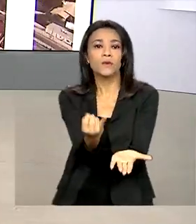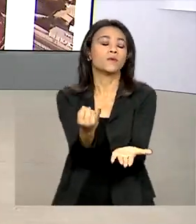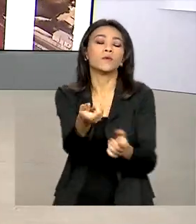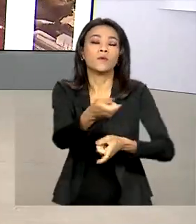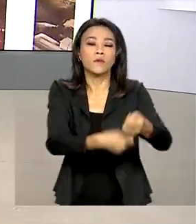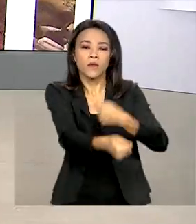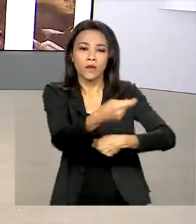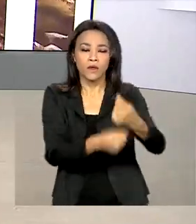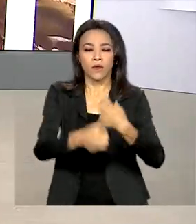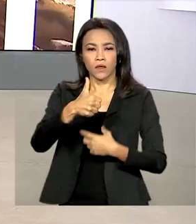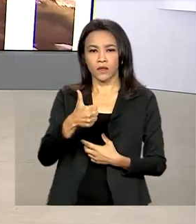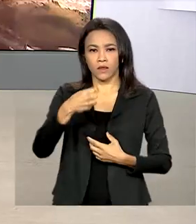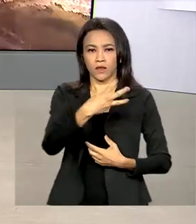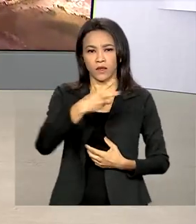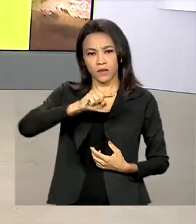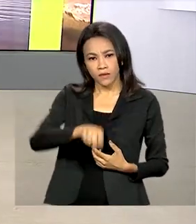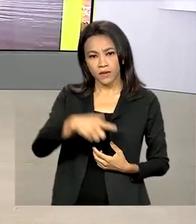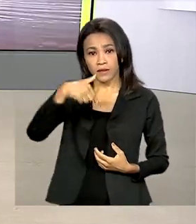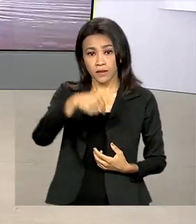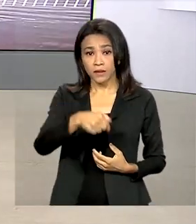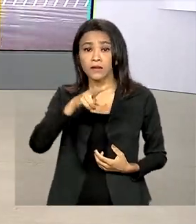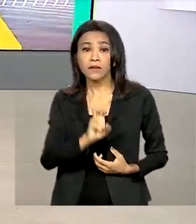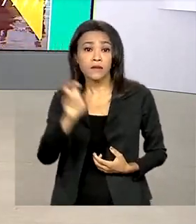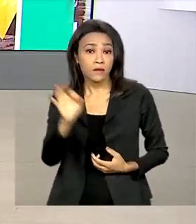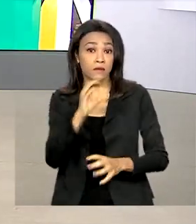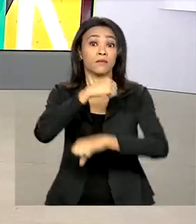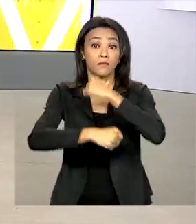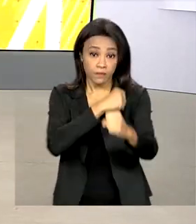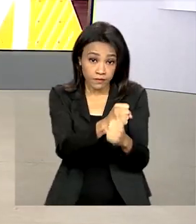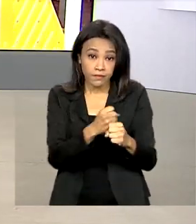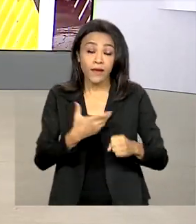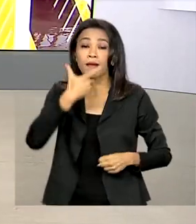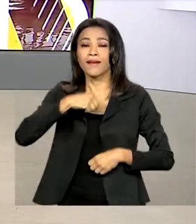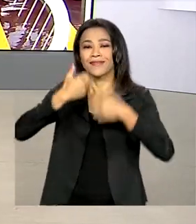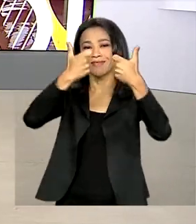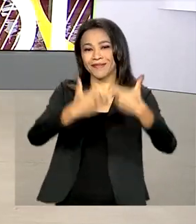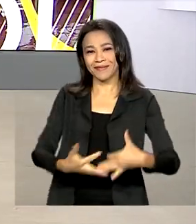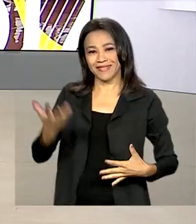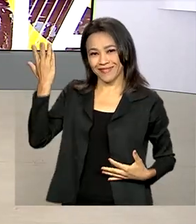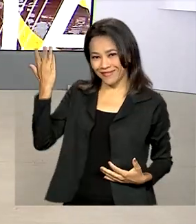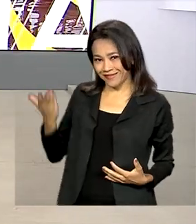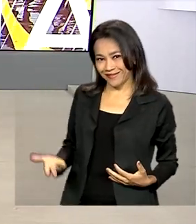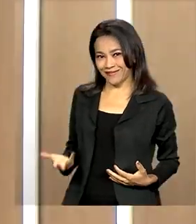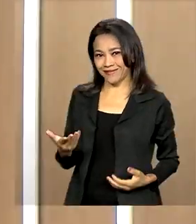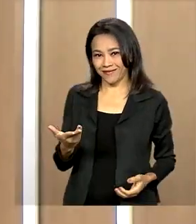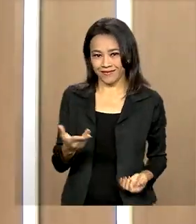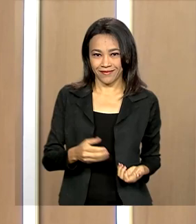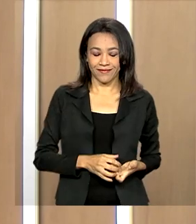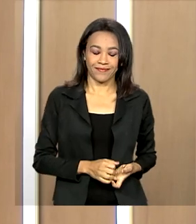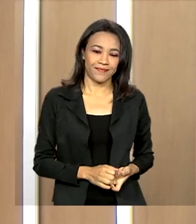economia em 13,75% ao ano. Quem comenta é Ricardo Caldas.